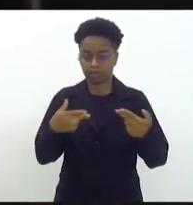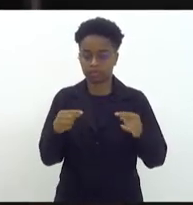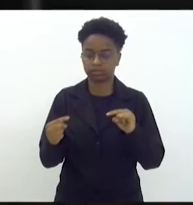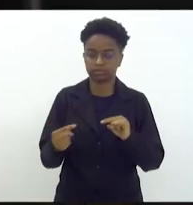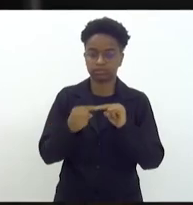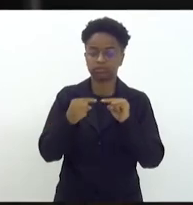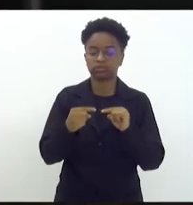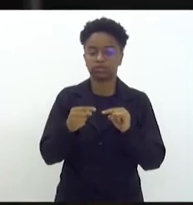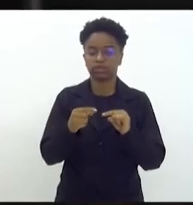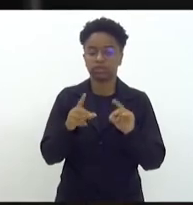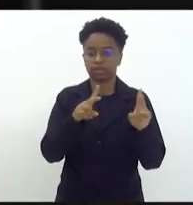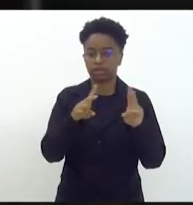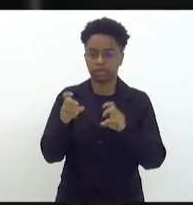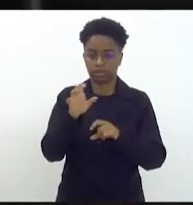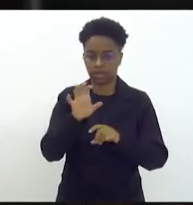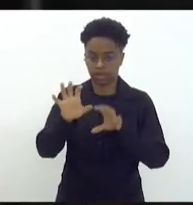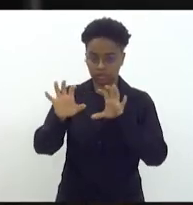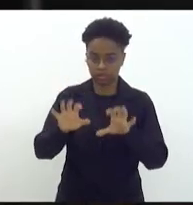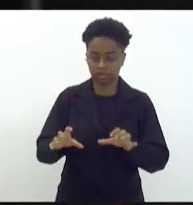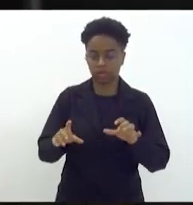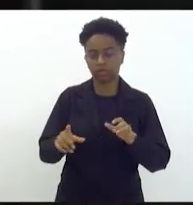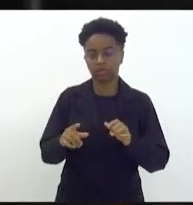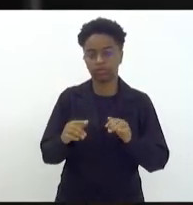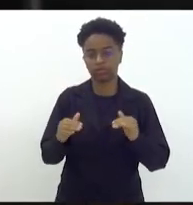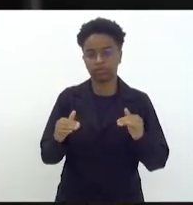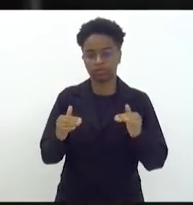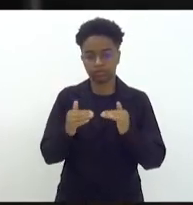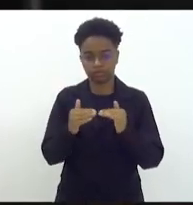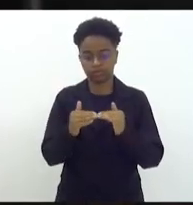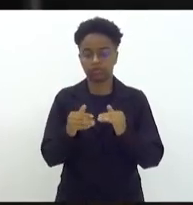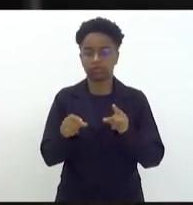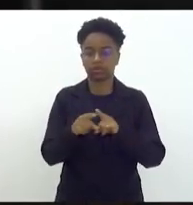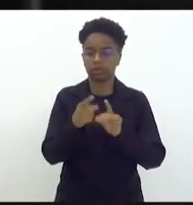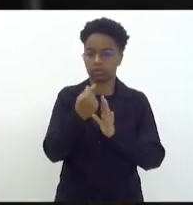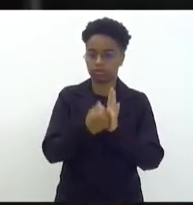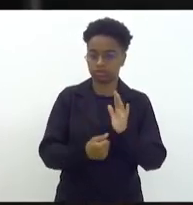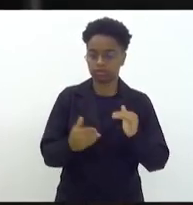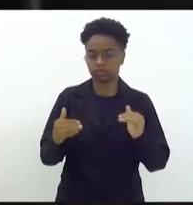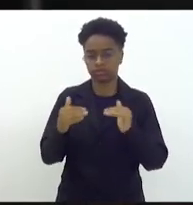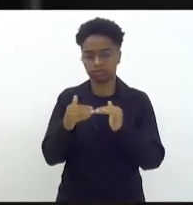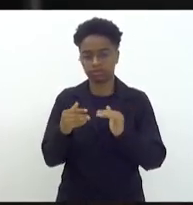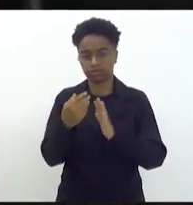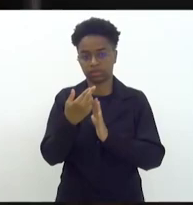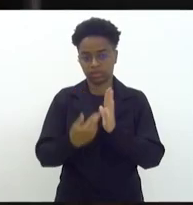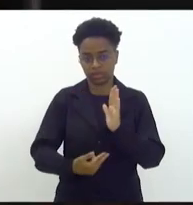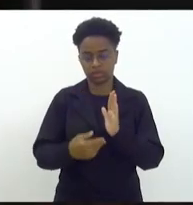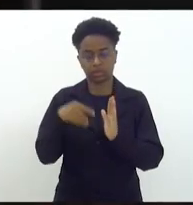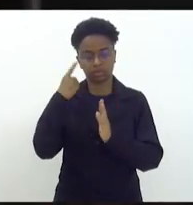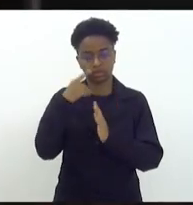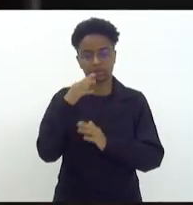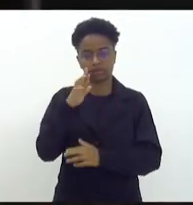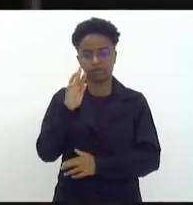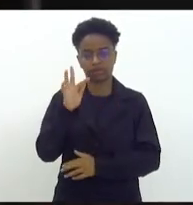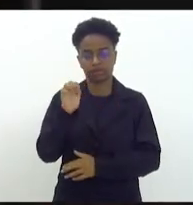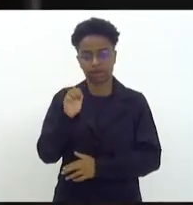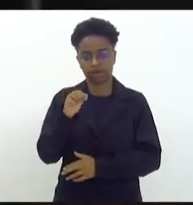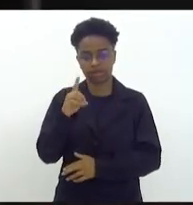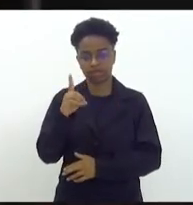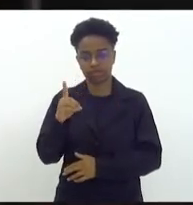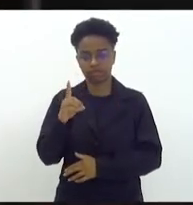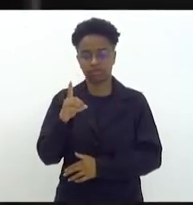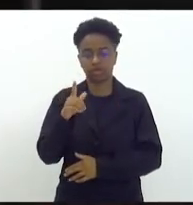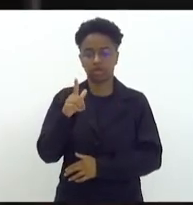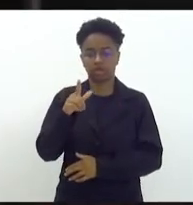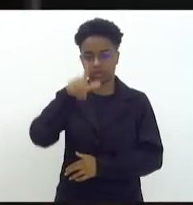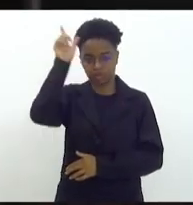favorável, orçamento, finanças, casização financeira e controle favorável. Relatório do deputado Fred Pacheco, Luiz Paulo, Iuri